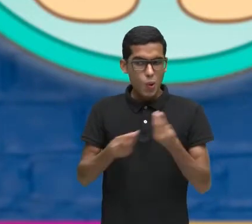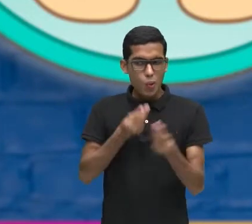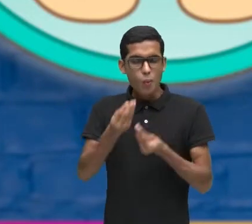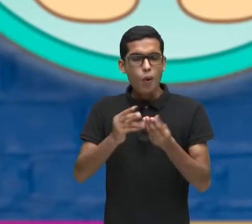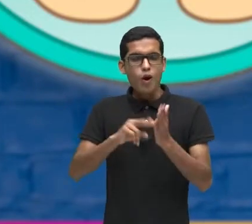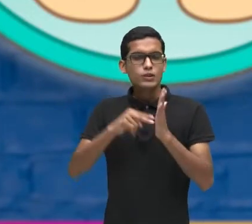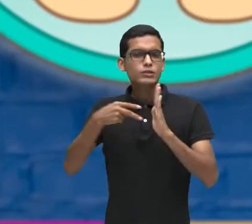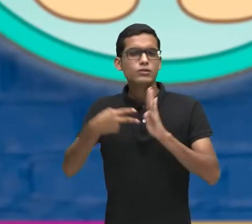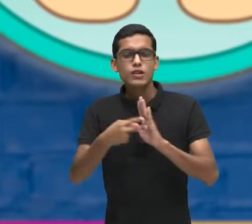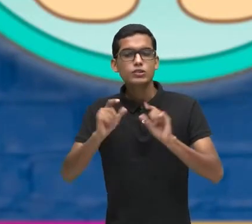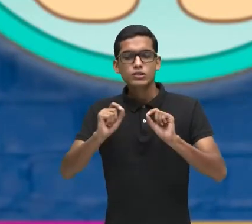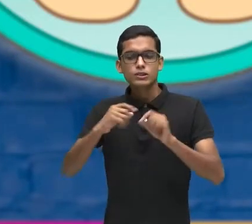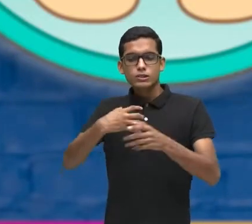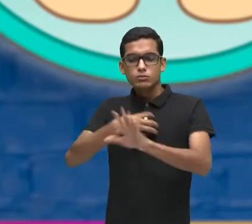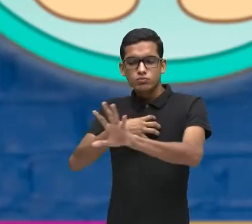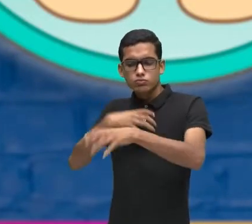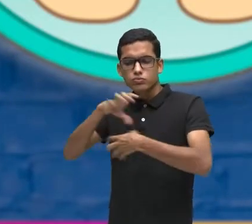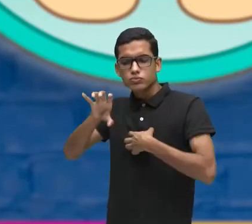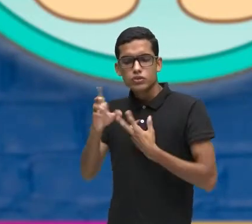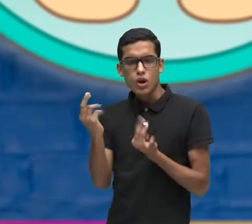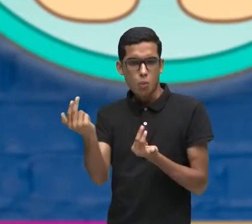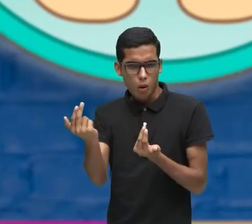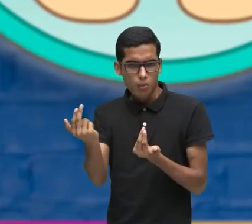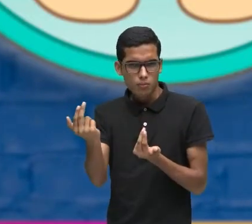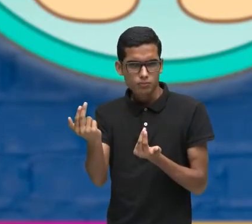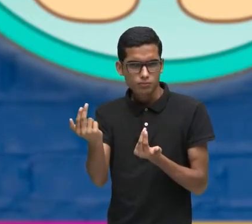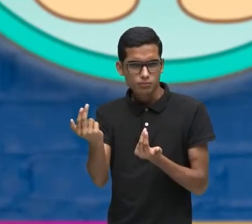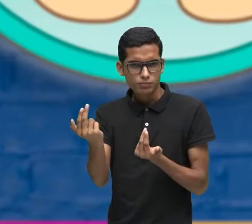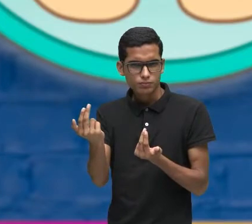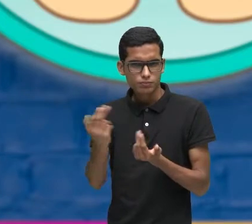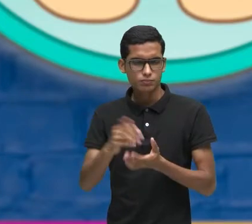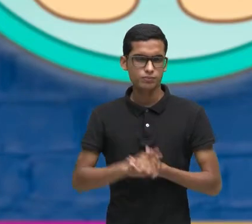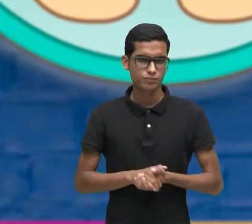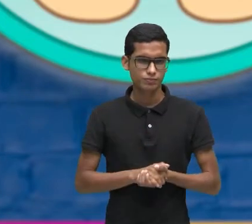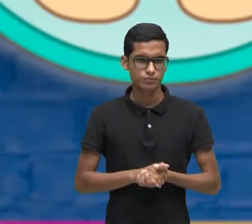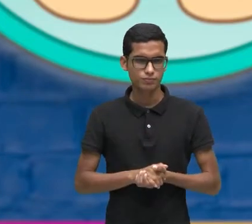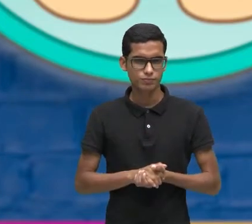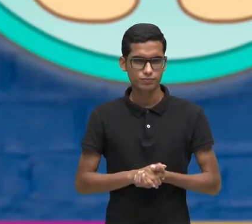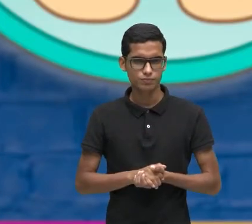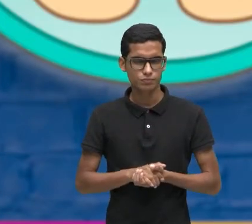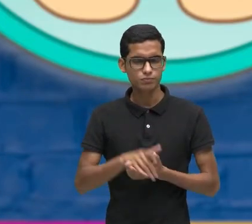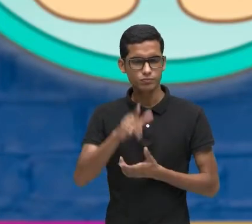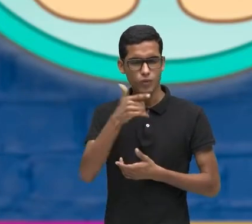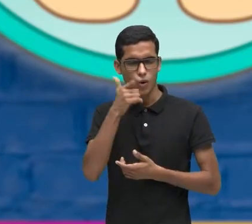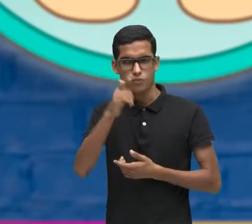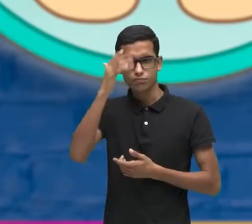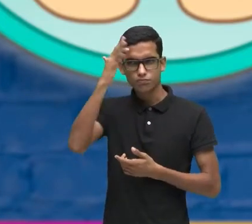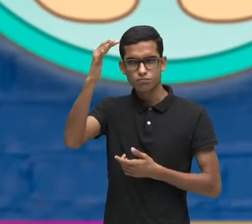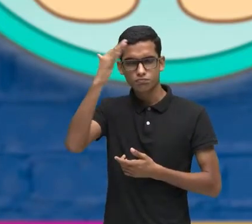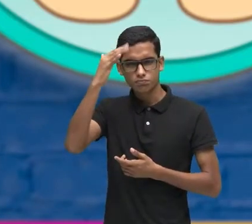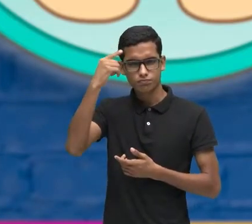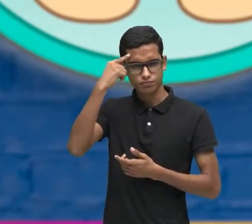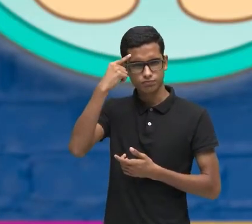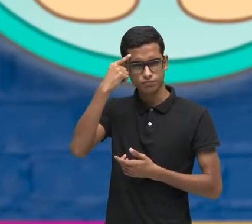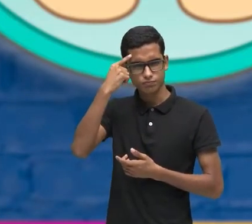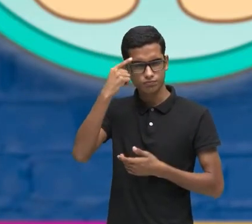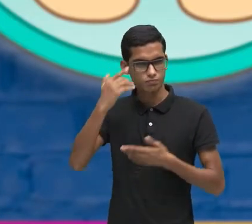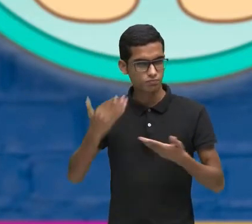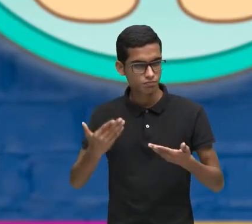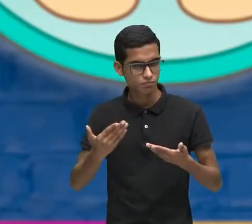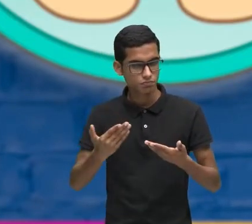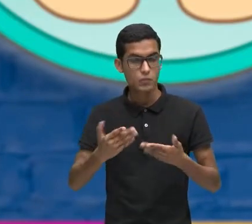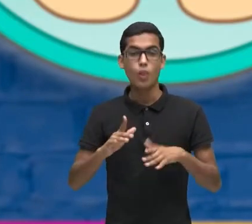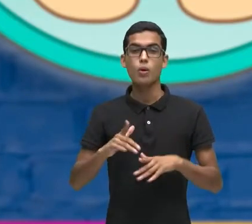Sentir Como o outro Vocês conseguiram imaginar É mais ou menos assim Eu